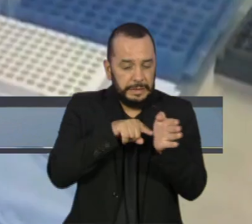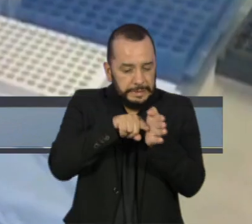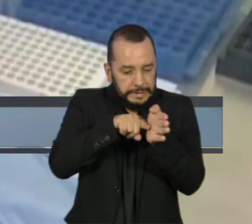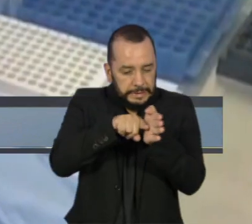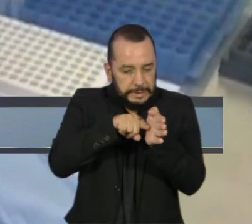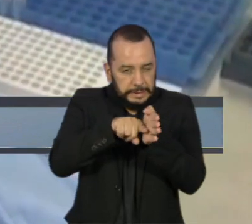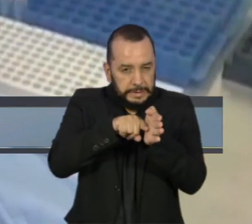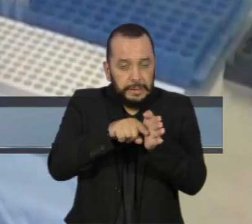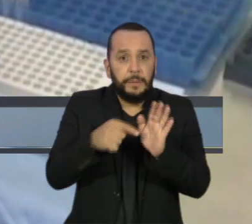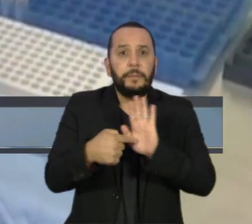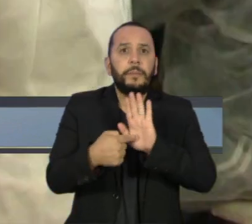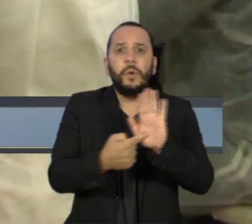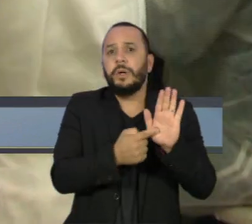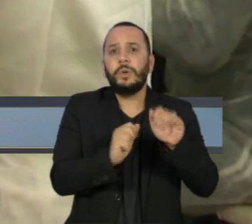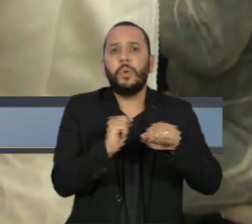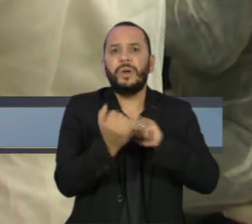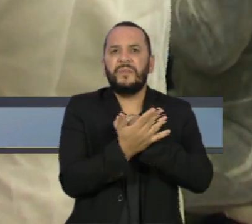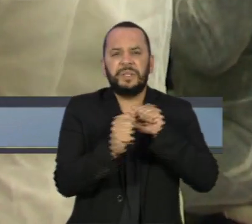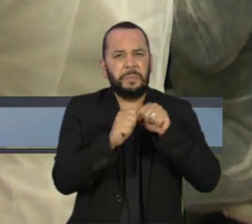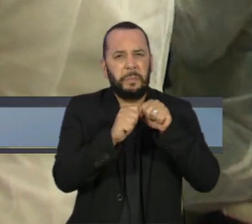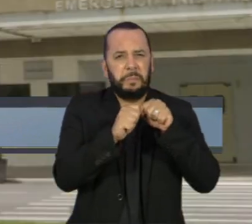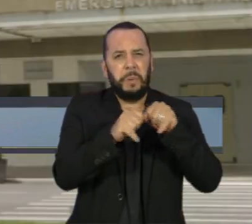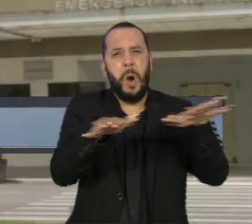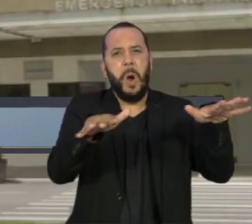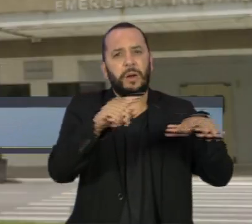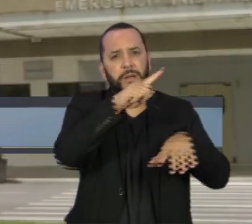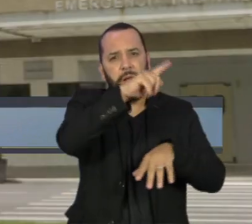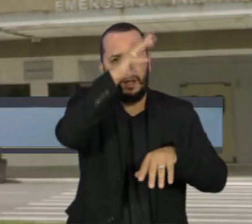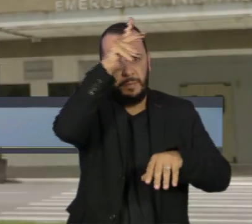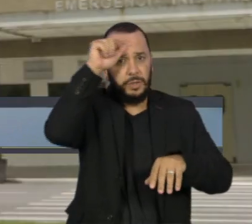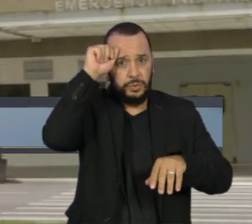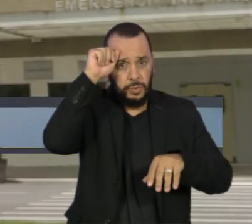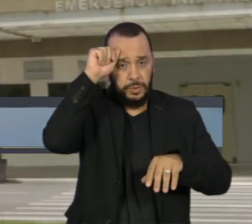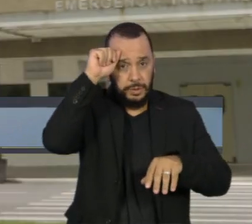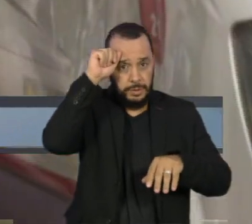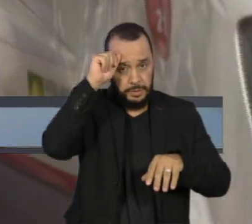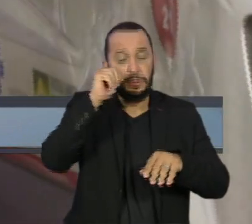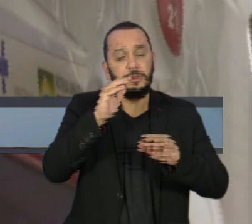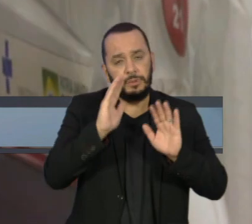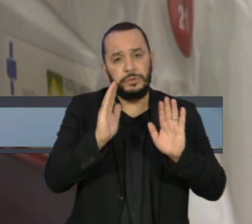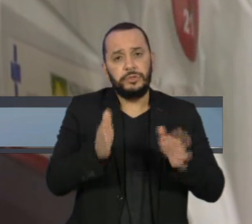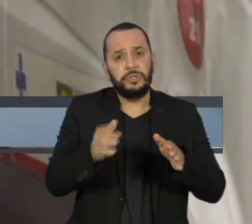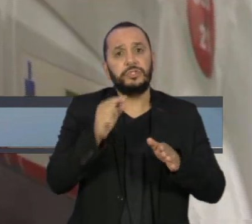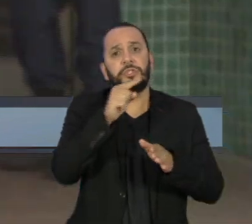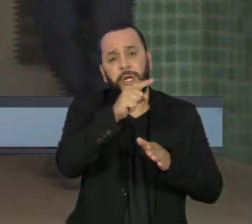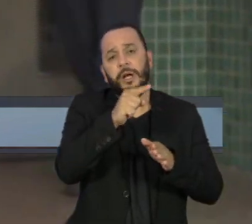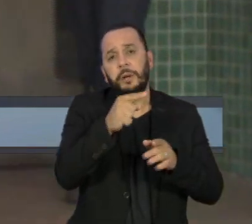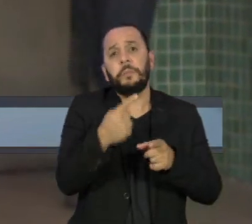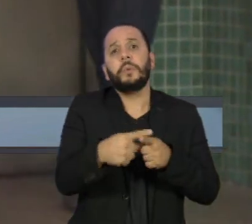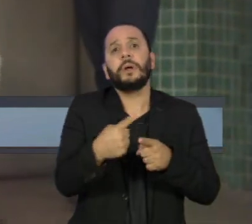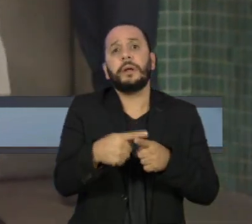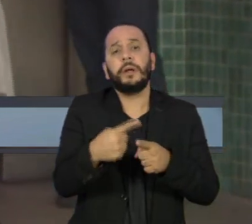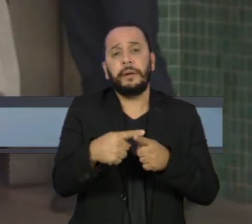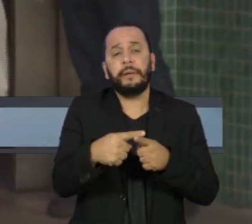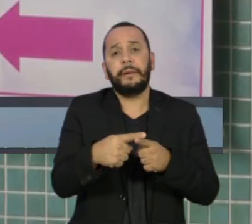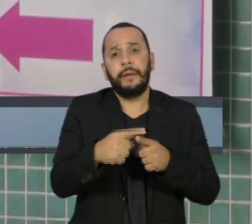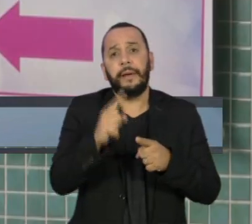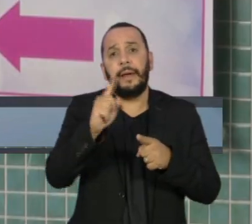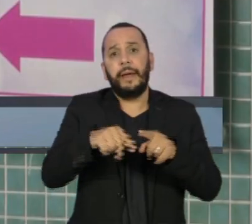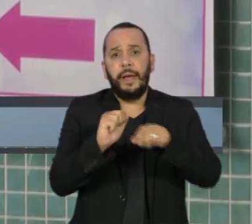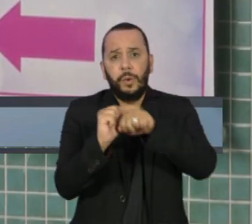explosão de casos de Covid-19 no Amazonas neste início de ano está relacionada à potencial